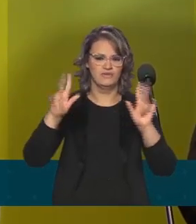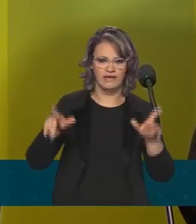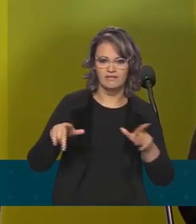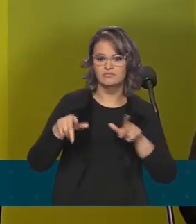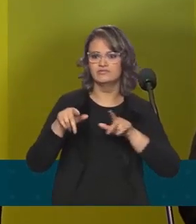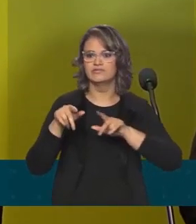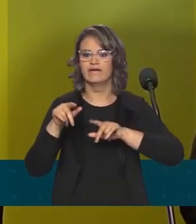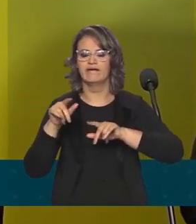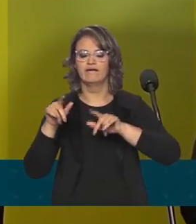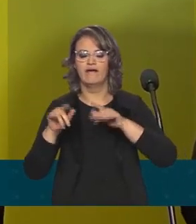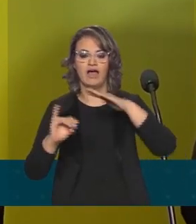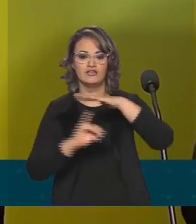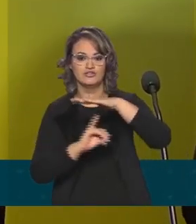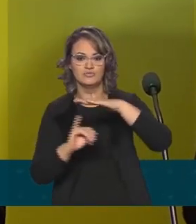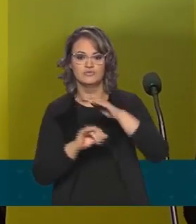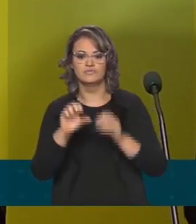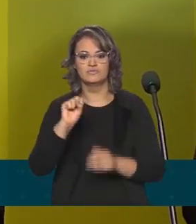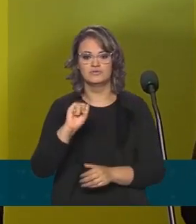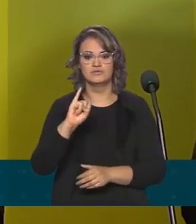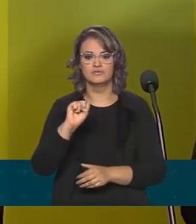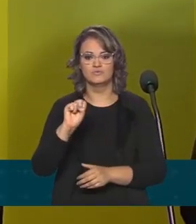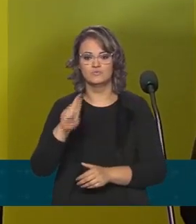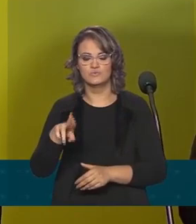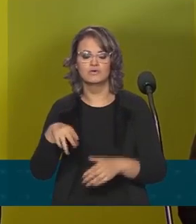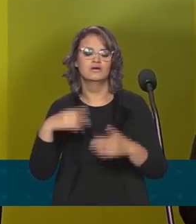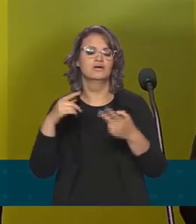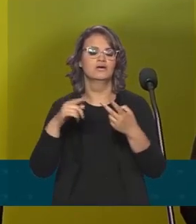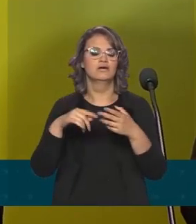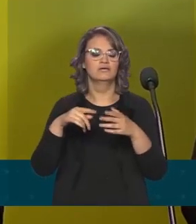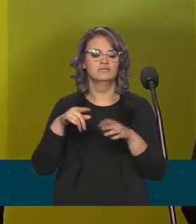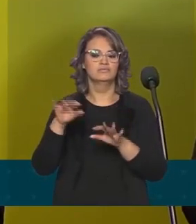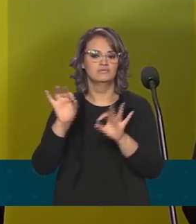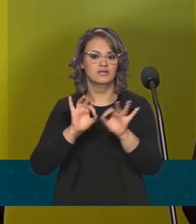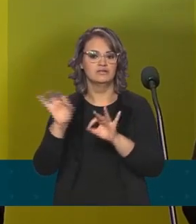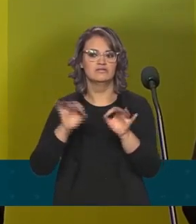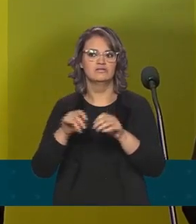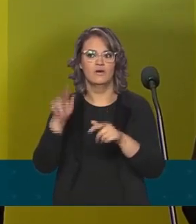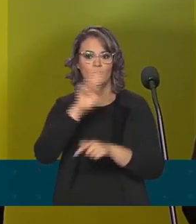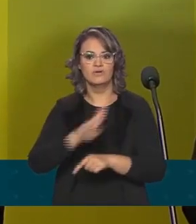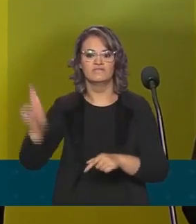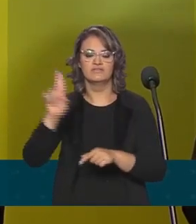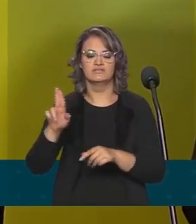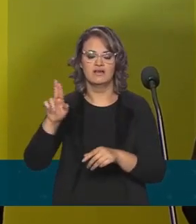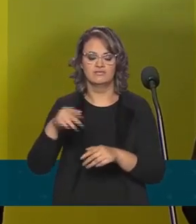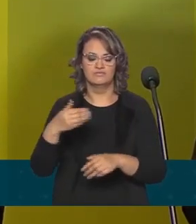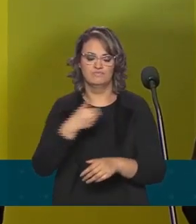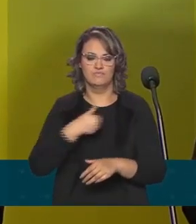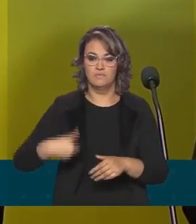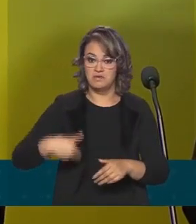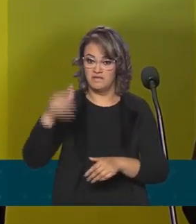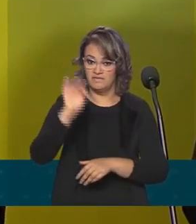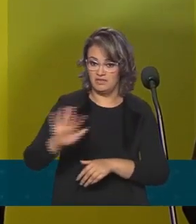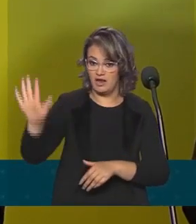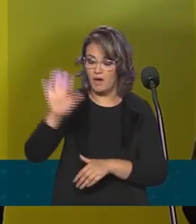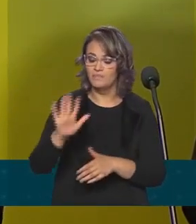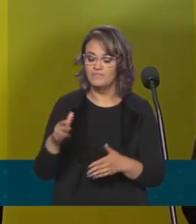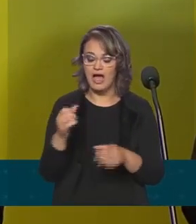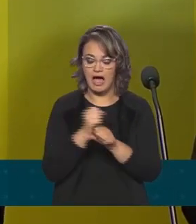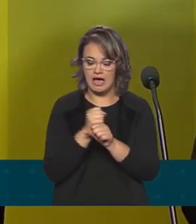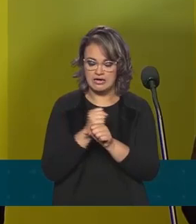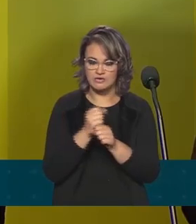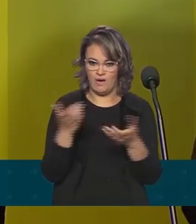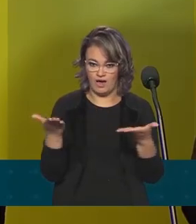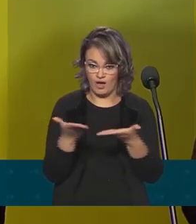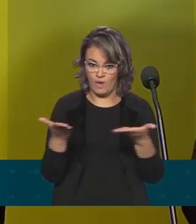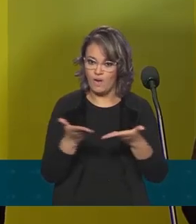a instituição do SISU, Sistema de Seleção para as Universidades Públicas Federais. Agora, em 2021, a gente